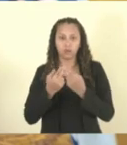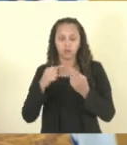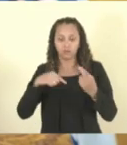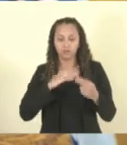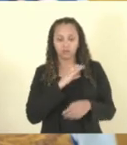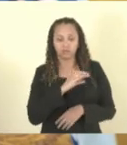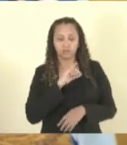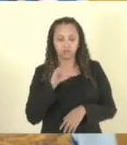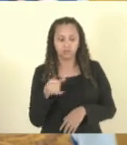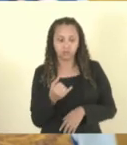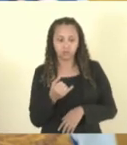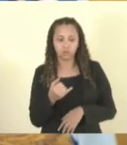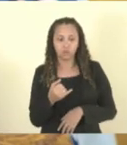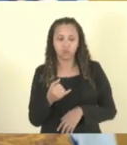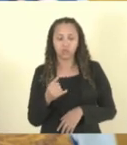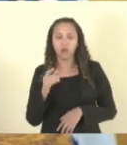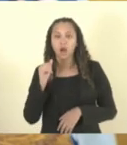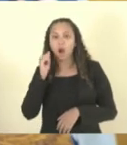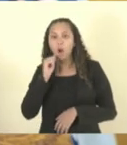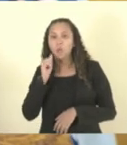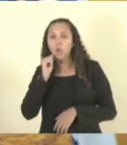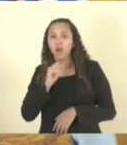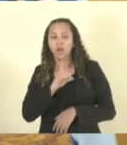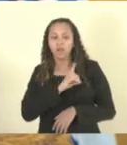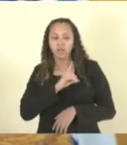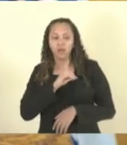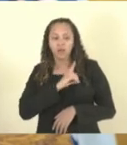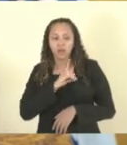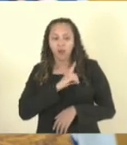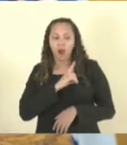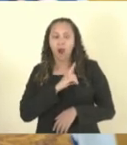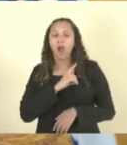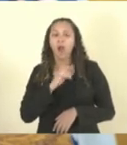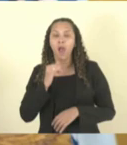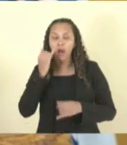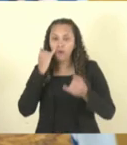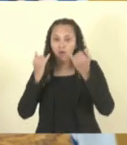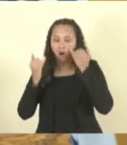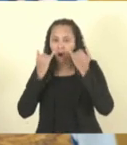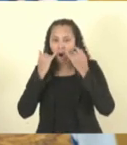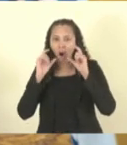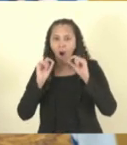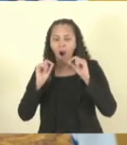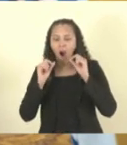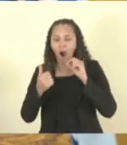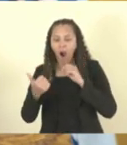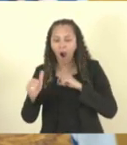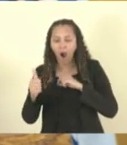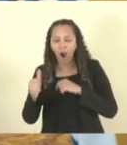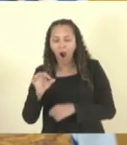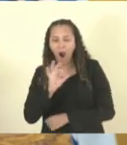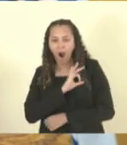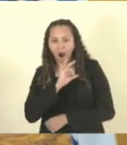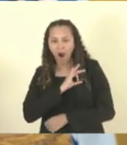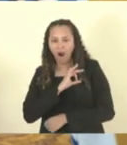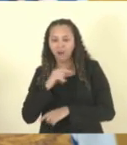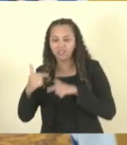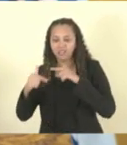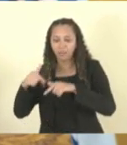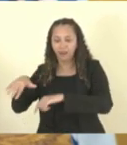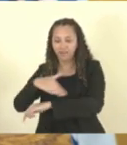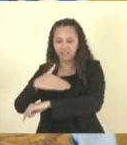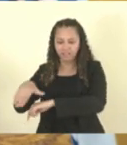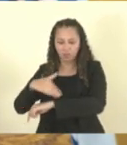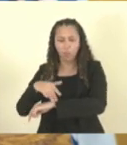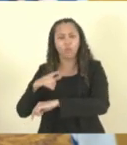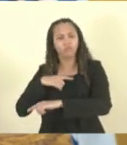Segurança, onde a delegada adjunta nos informou dos 11 policiais de rua que fazem um trabalho